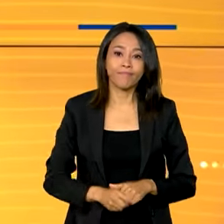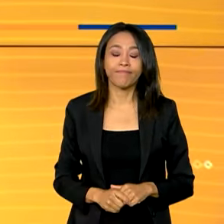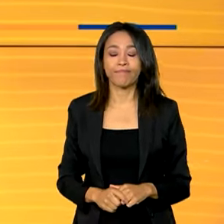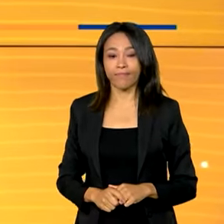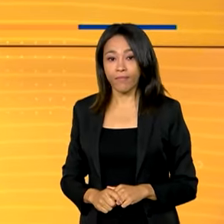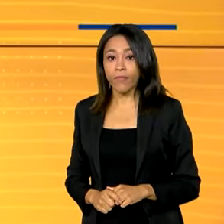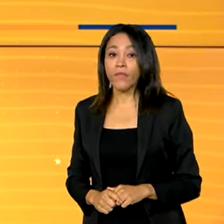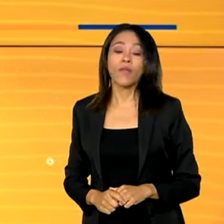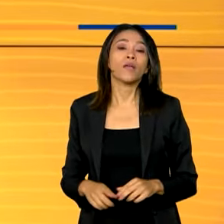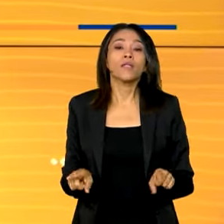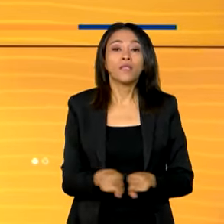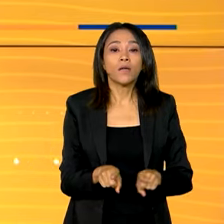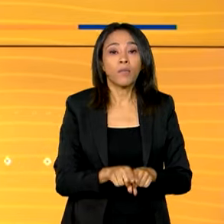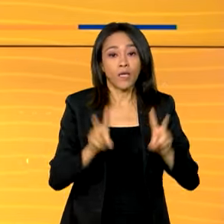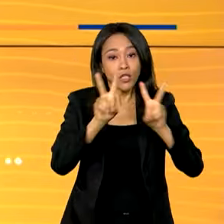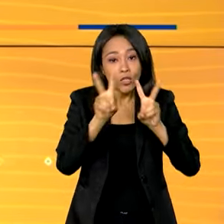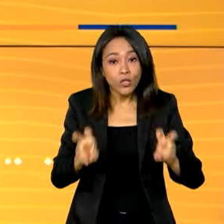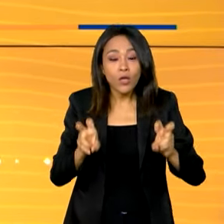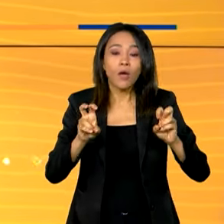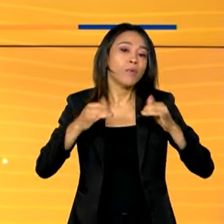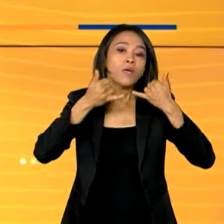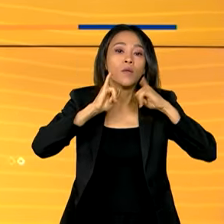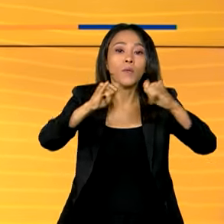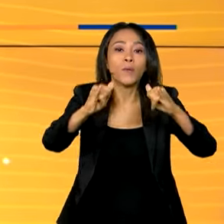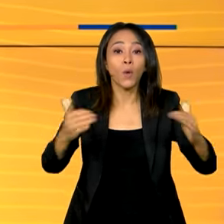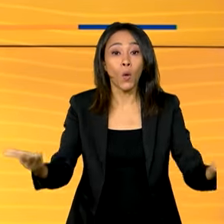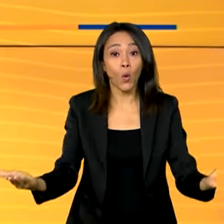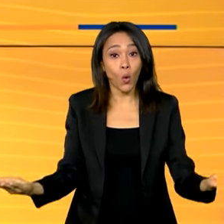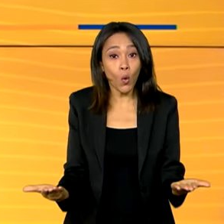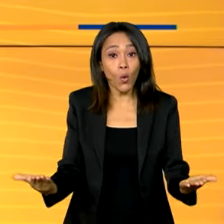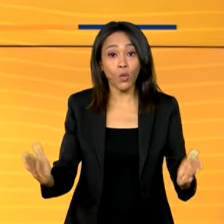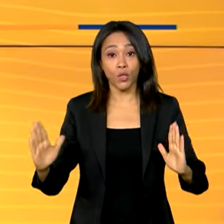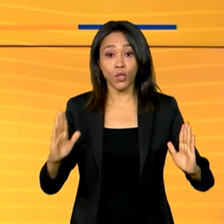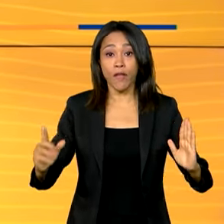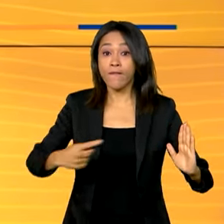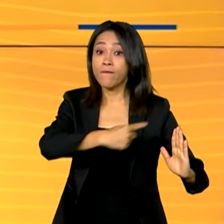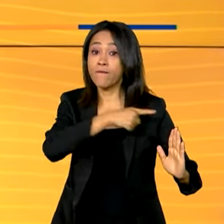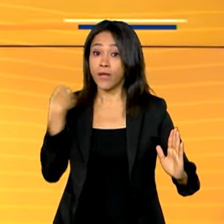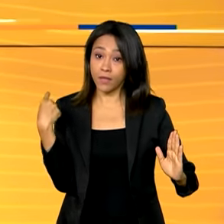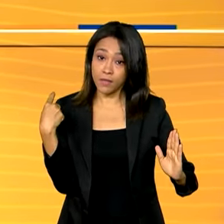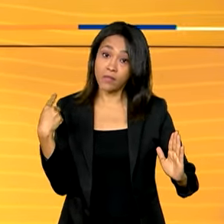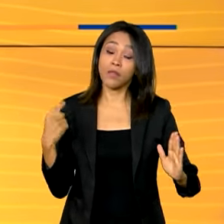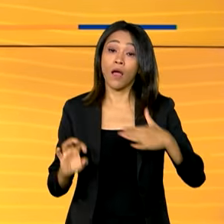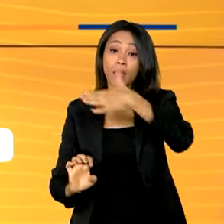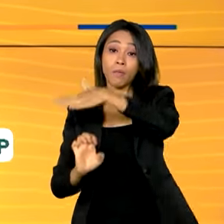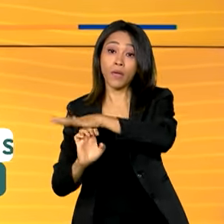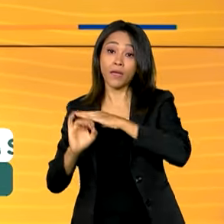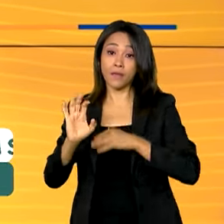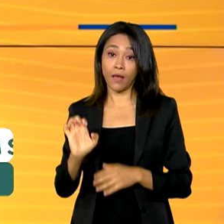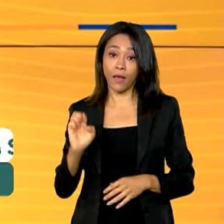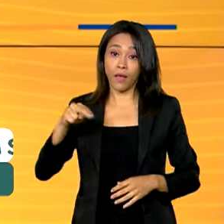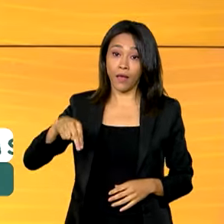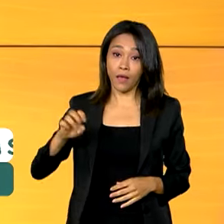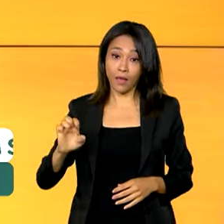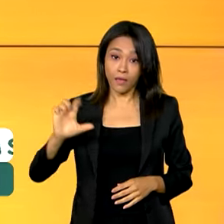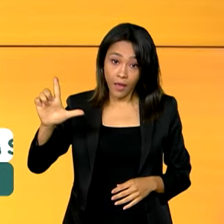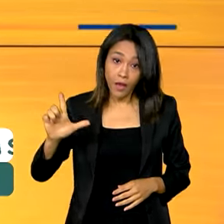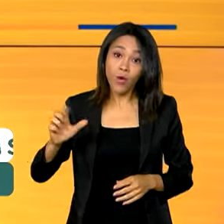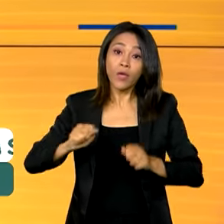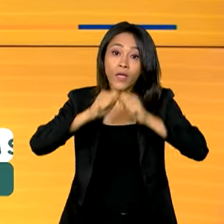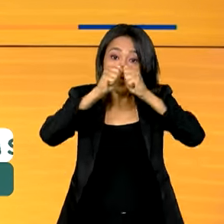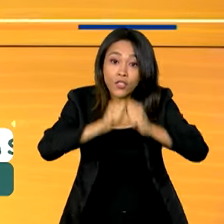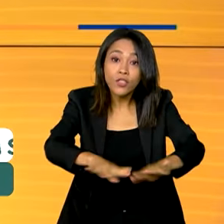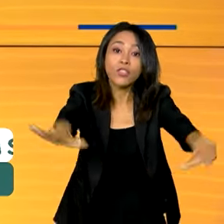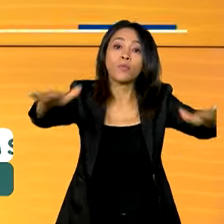Olha, ainda sobre energia elétrica, vence hoje o prazo para que a Enel, a empresa responsável pela distribuição em São